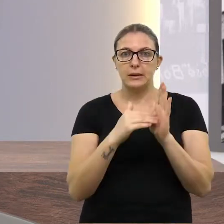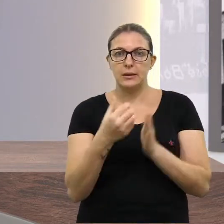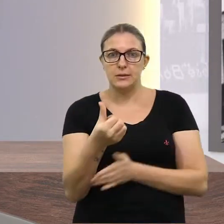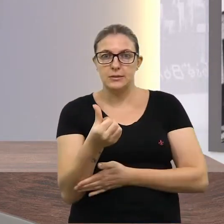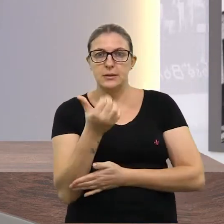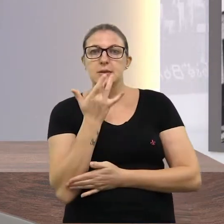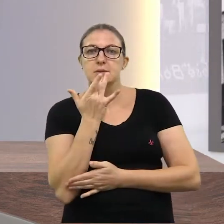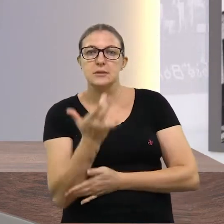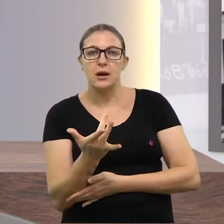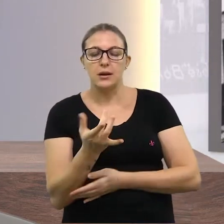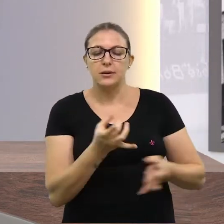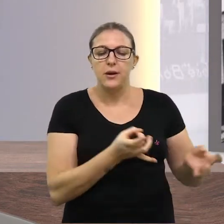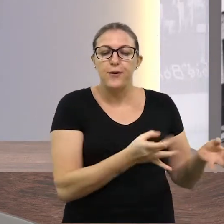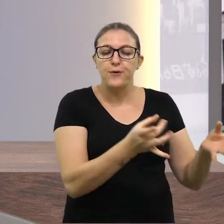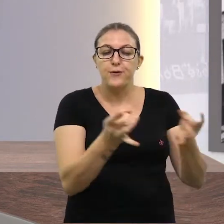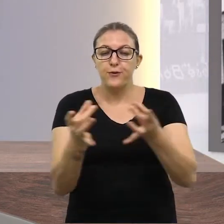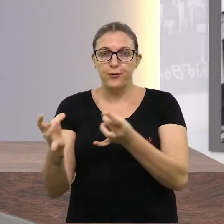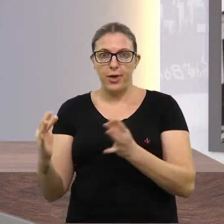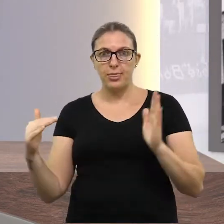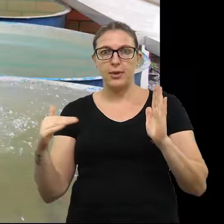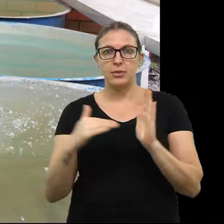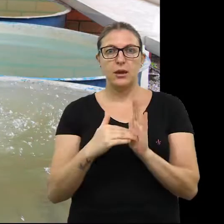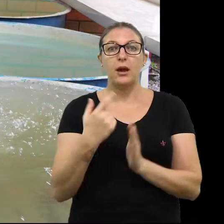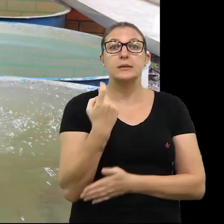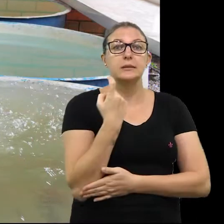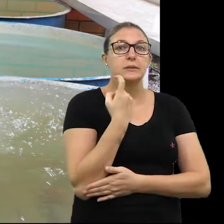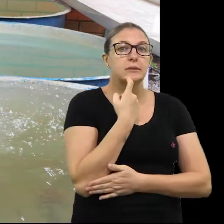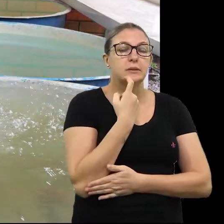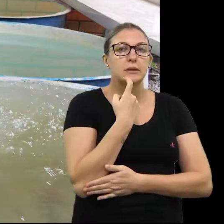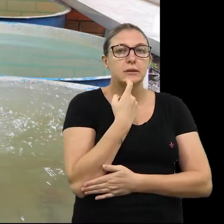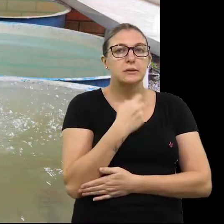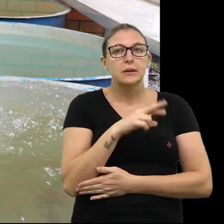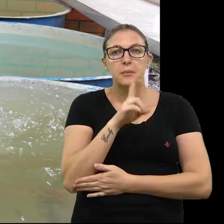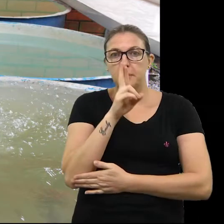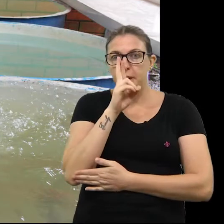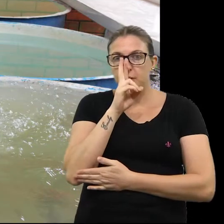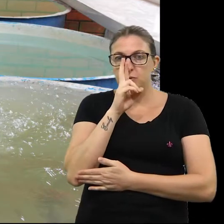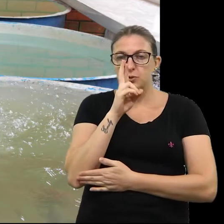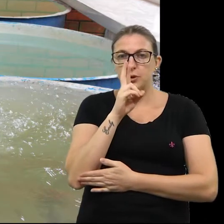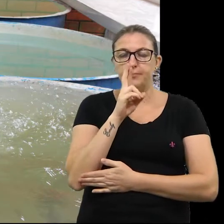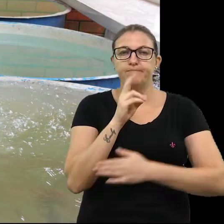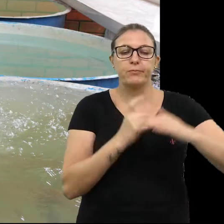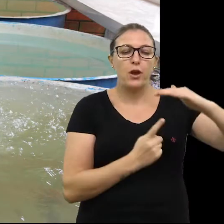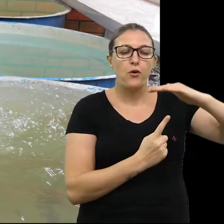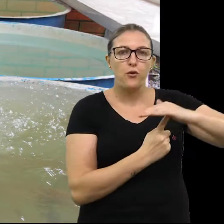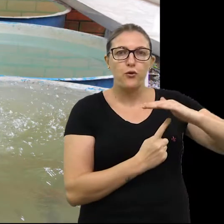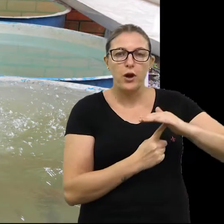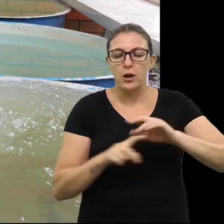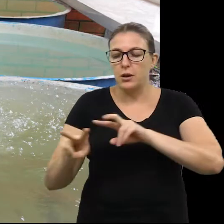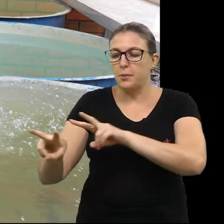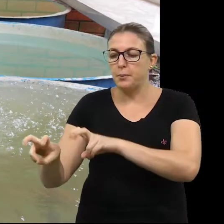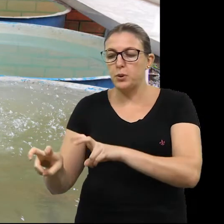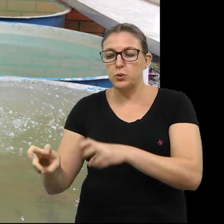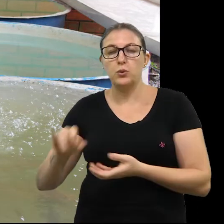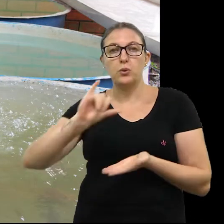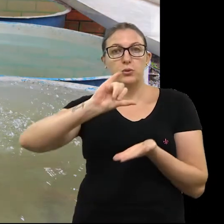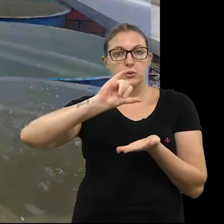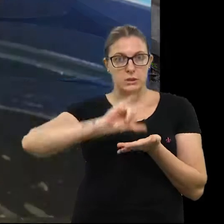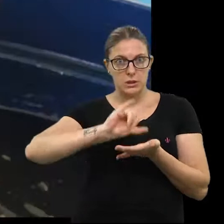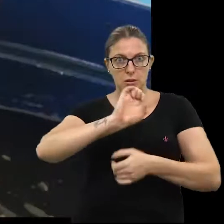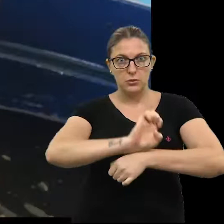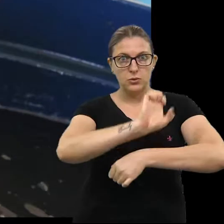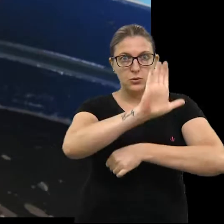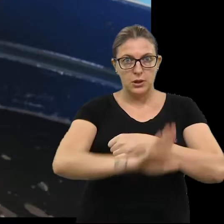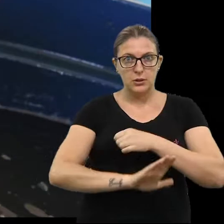às 6 da tarde. A venda se estende até a sexta-feira, ao meio-dia. Junto, a Feira do Produtor, no